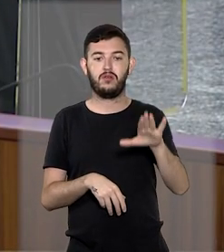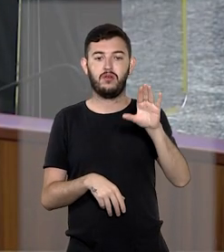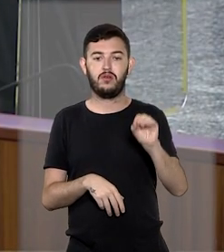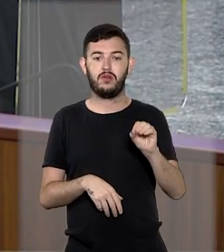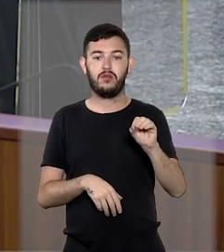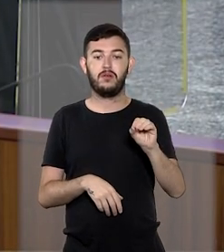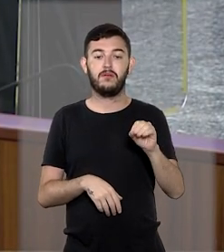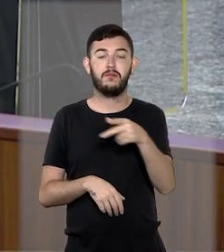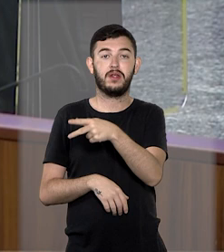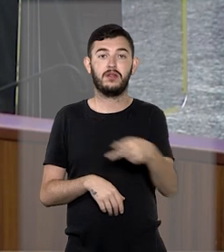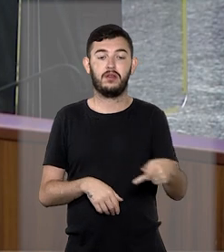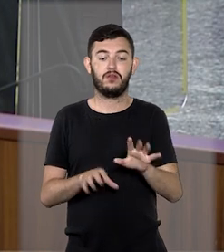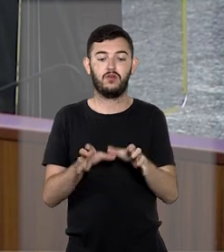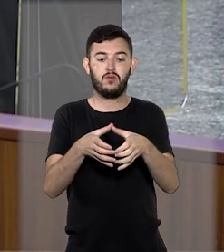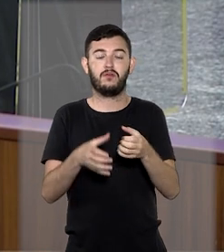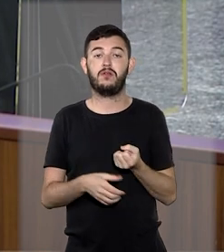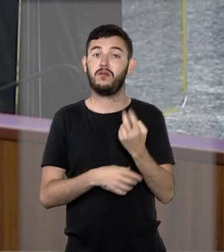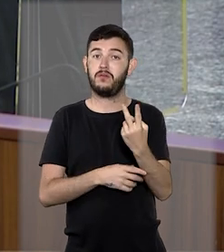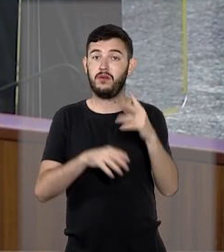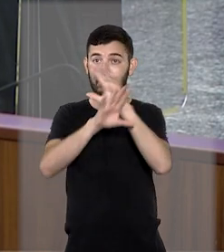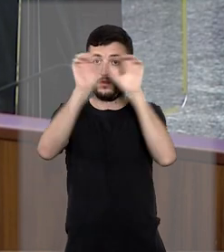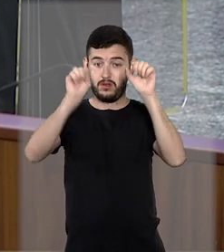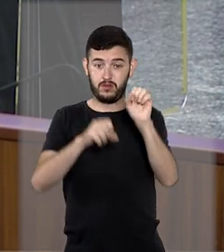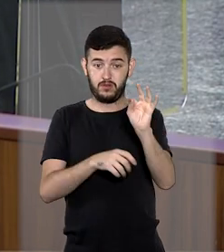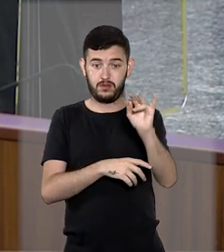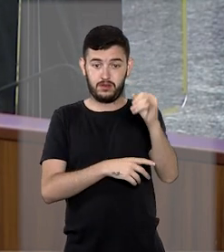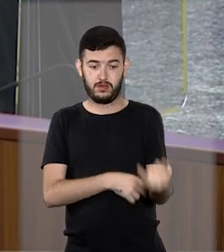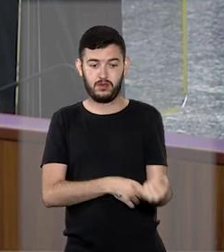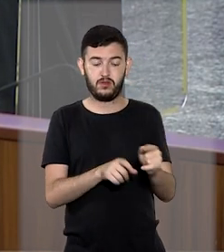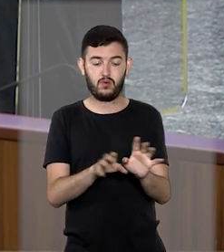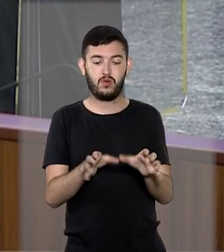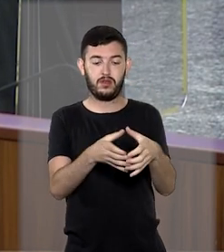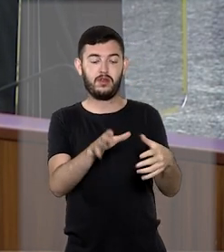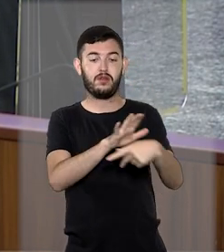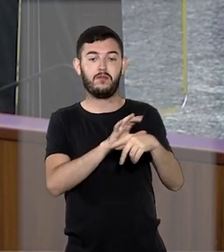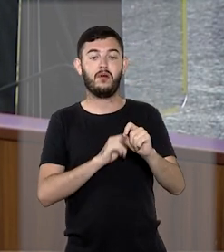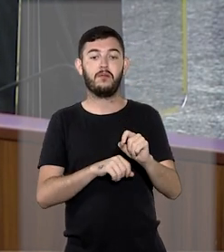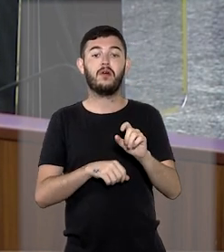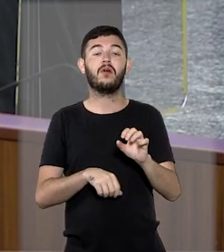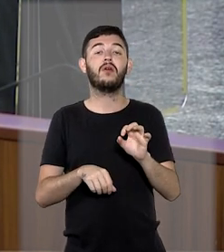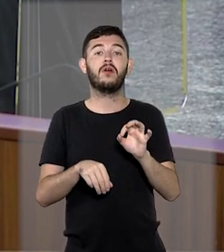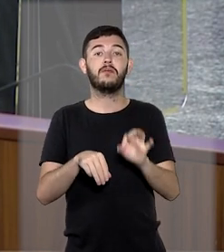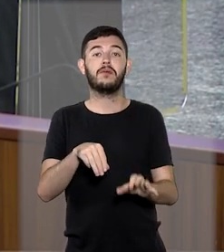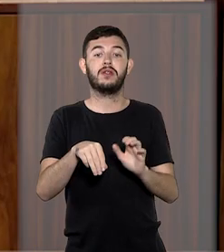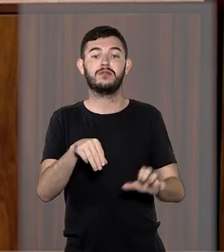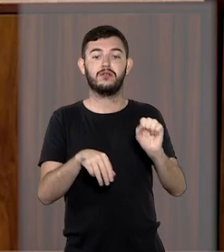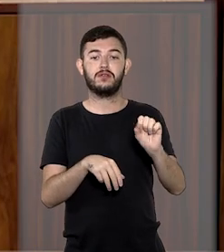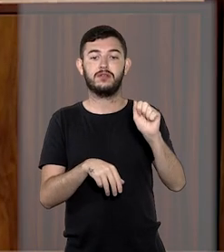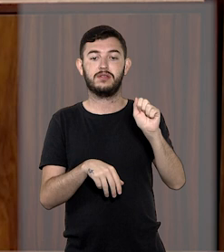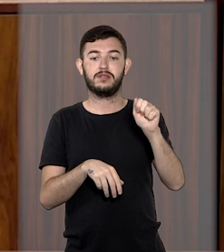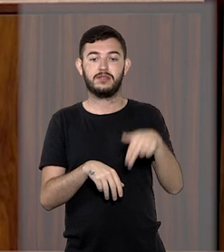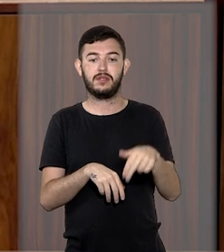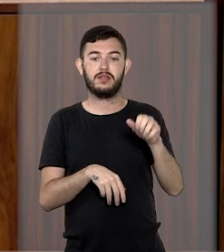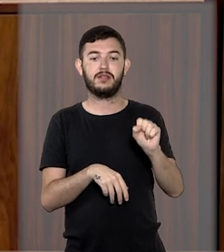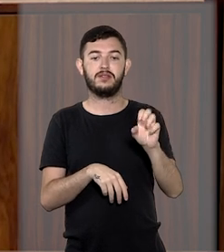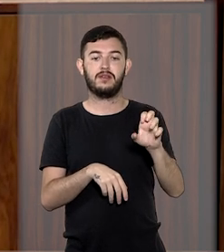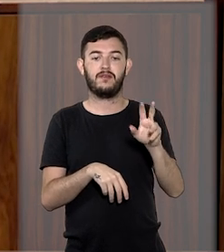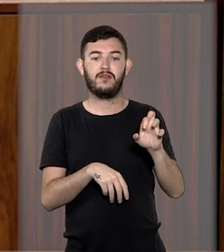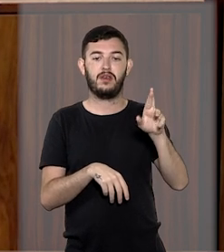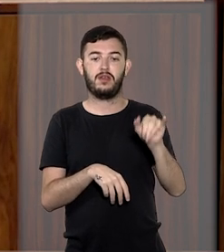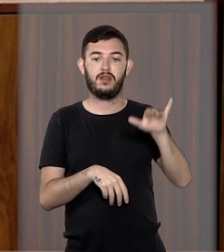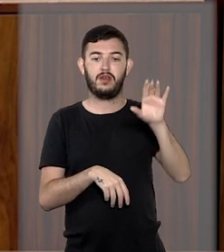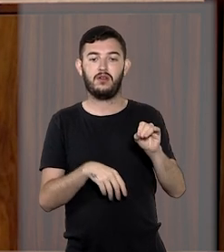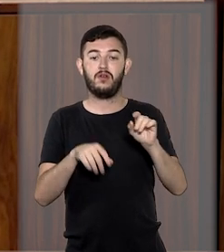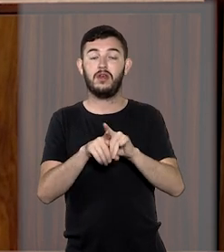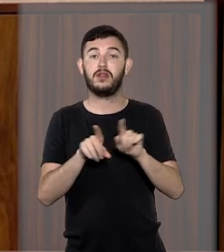Ferreira, presidente da segunda sessão do STJ, colegiado que o ministro Sanseverino integrava, e o decano do STJ, ministro